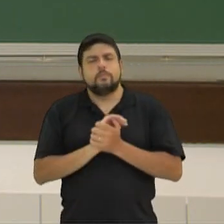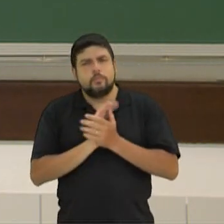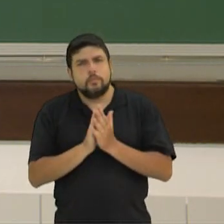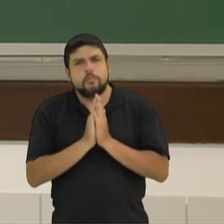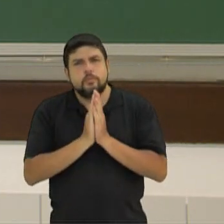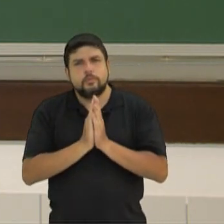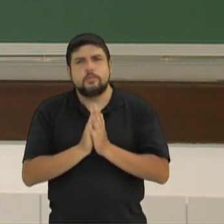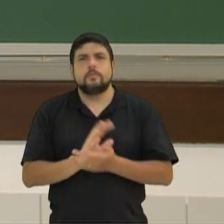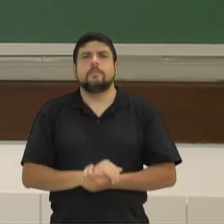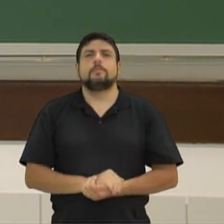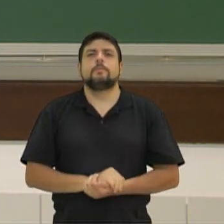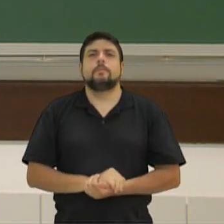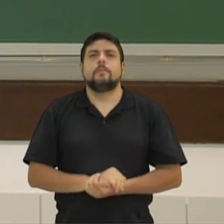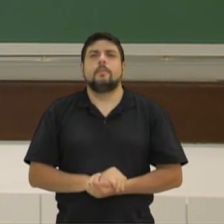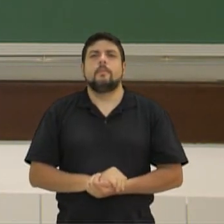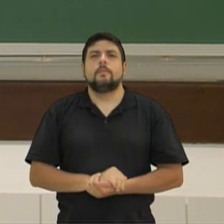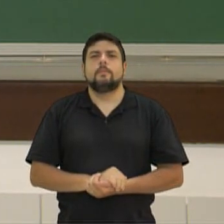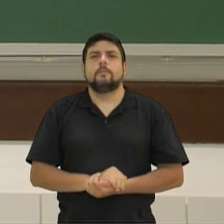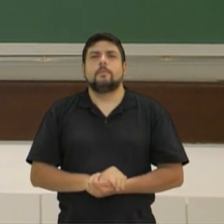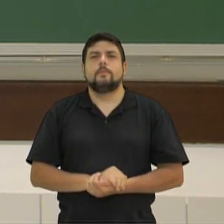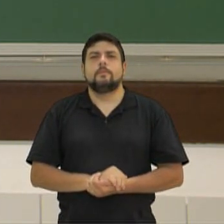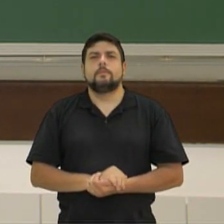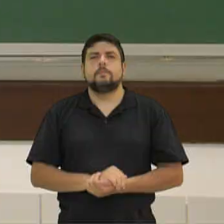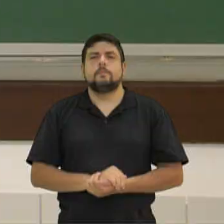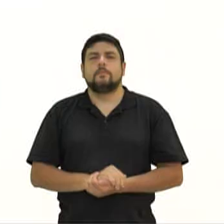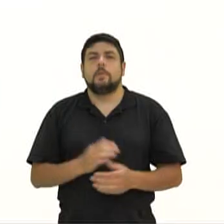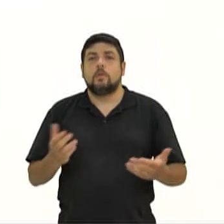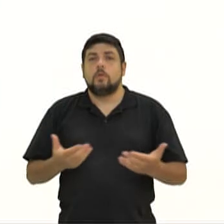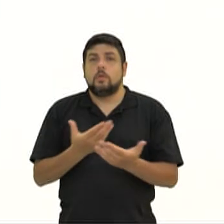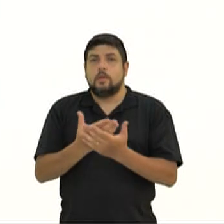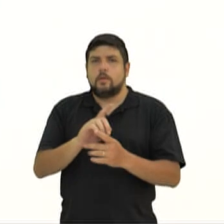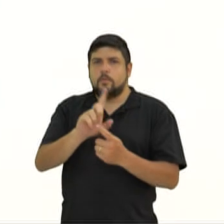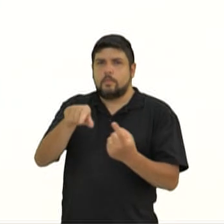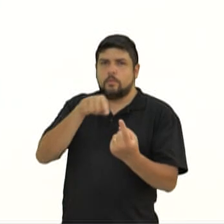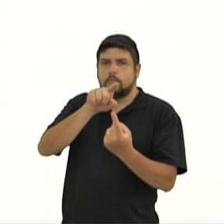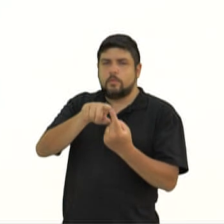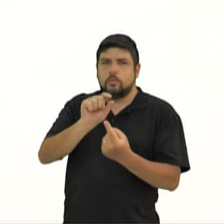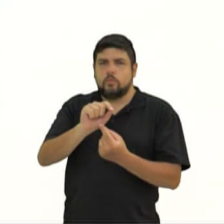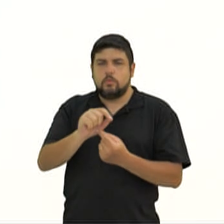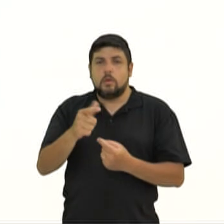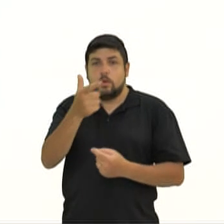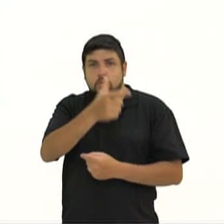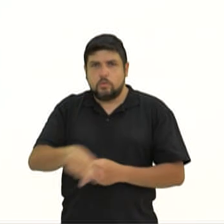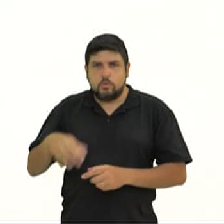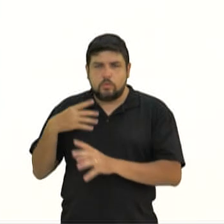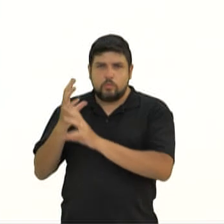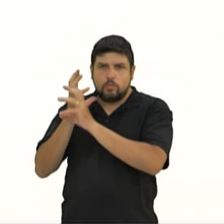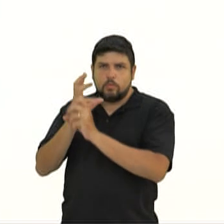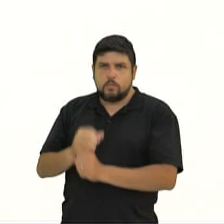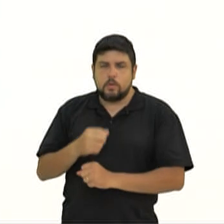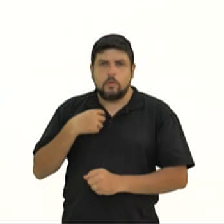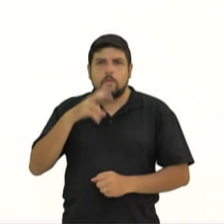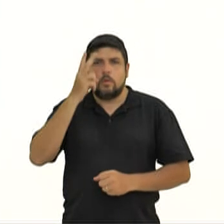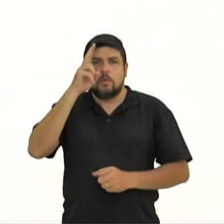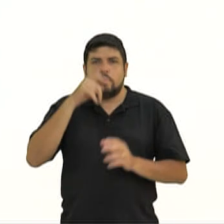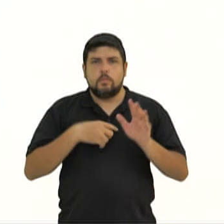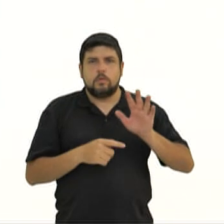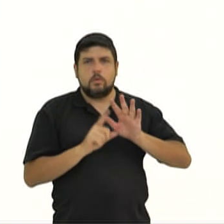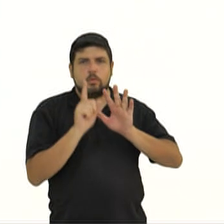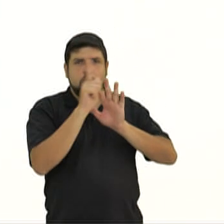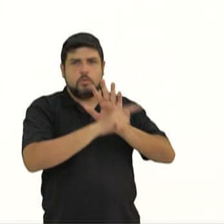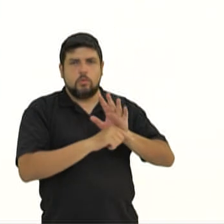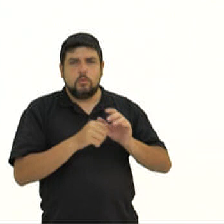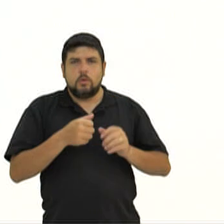Então vamos lá aos nossos objetivos da aula de hoje. Hoje nós vamos de novo de retomada de aula, nós vamos relembrar o gênero textual,